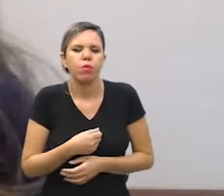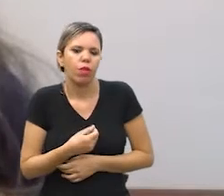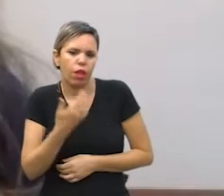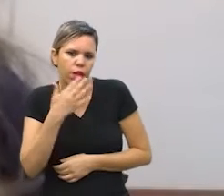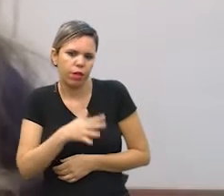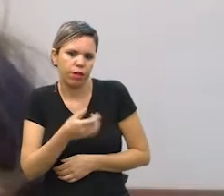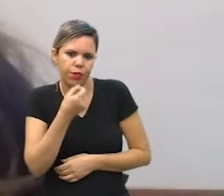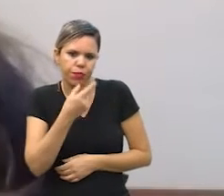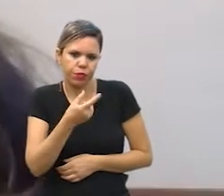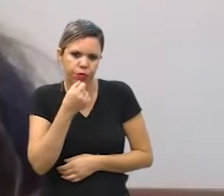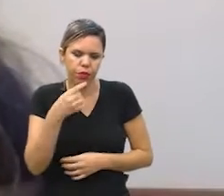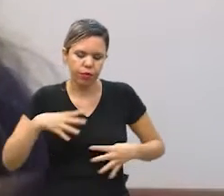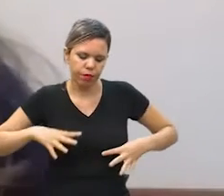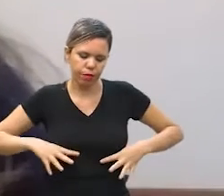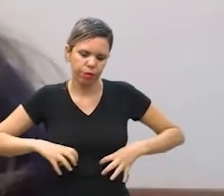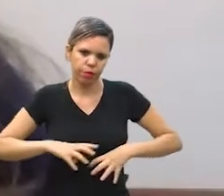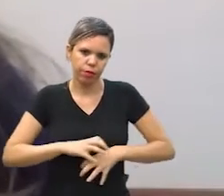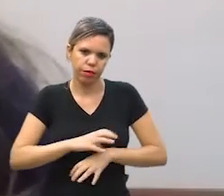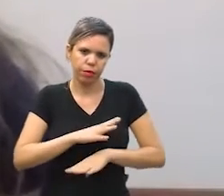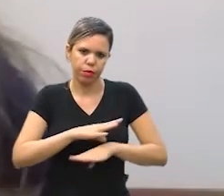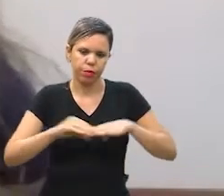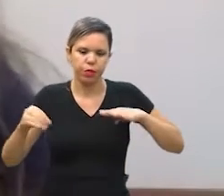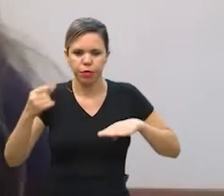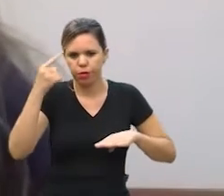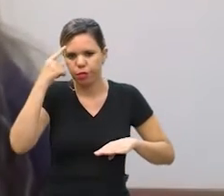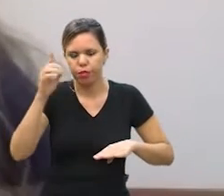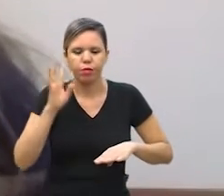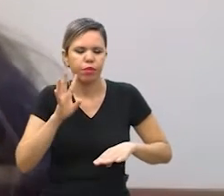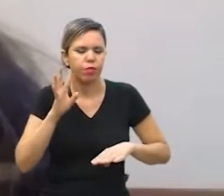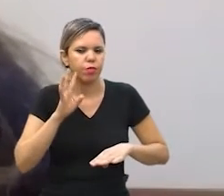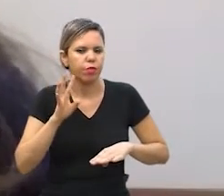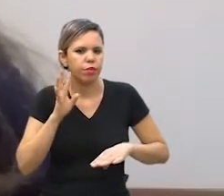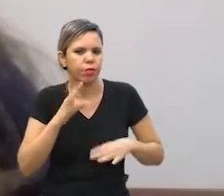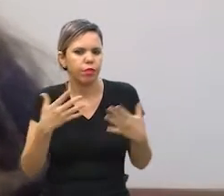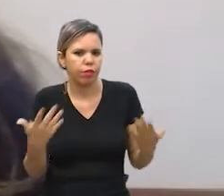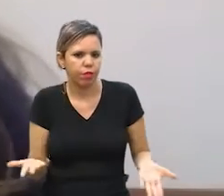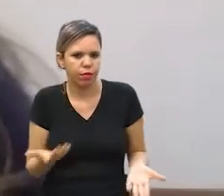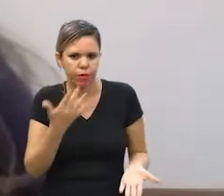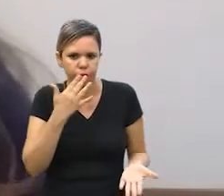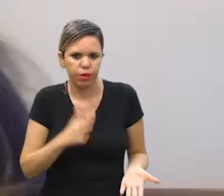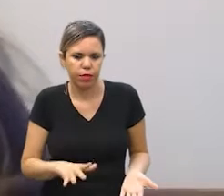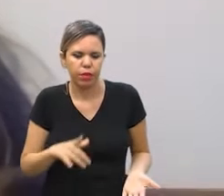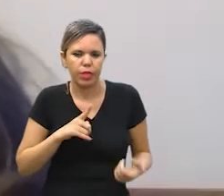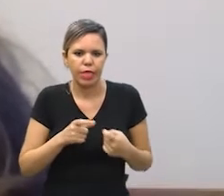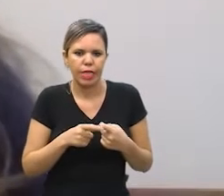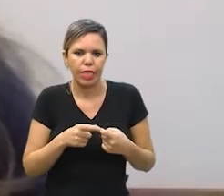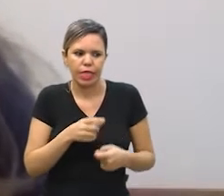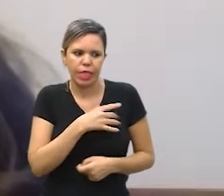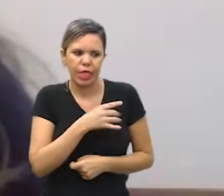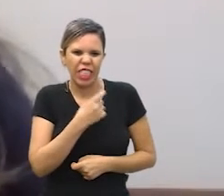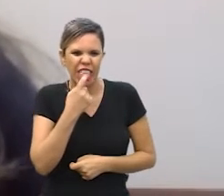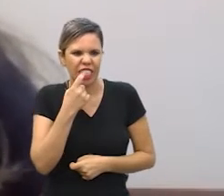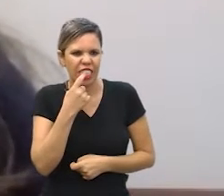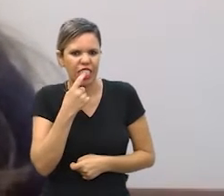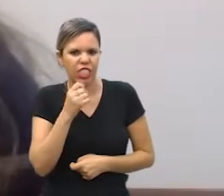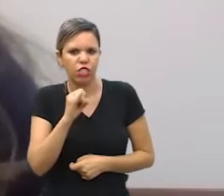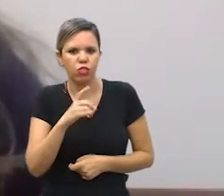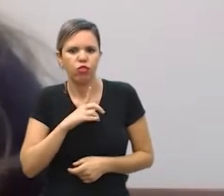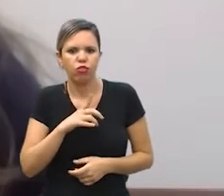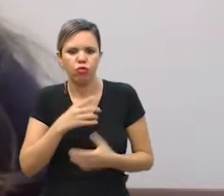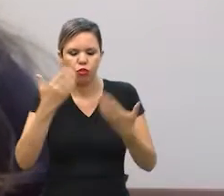remédio para verme e essa ideia pegou tão bem que a gente falou já que a criança tem medo de médicos de dentistas e se a gente